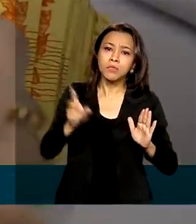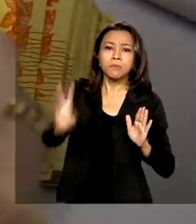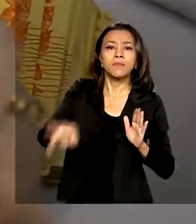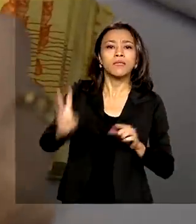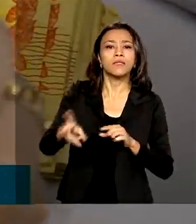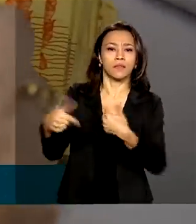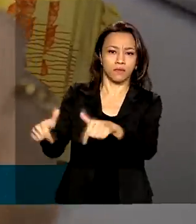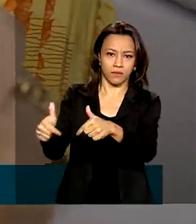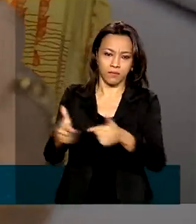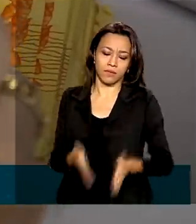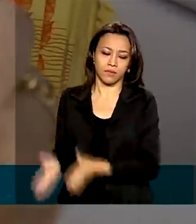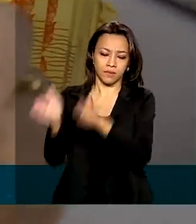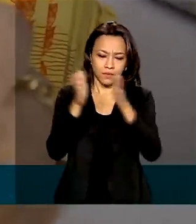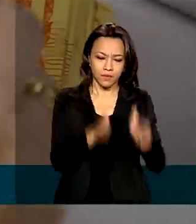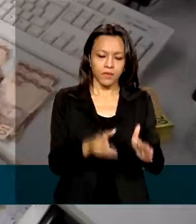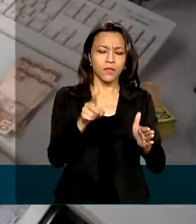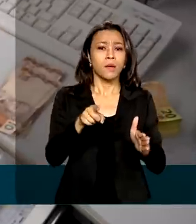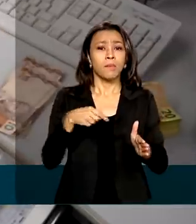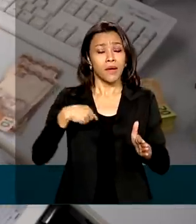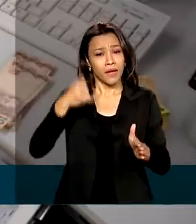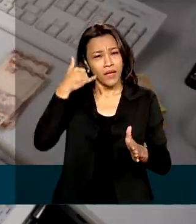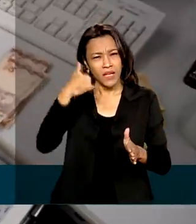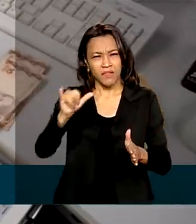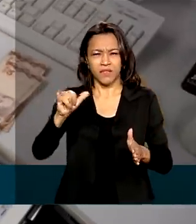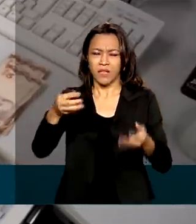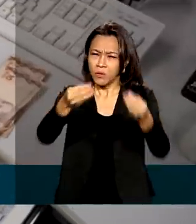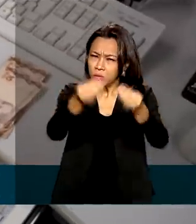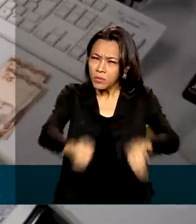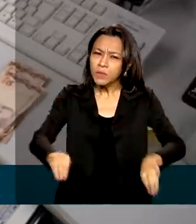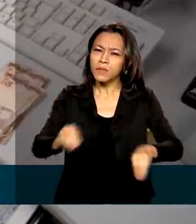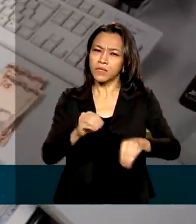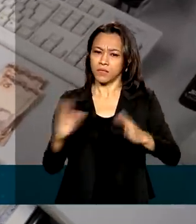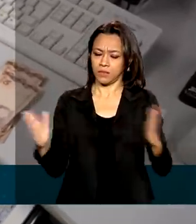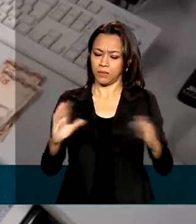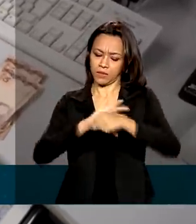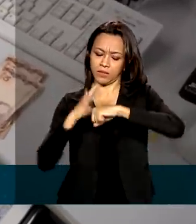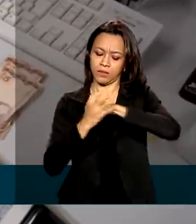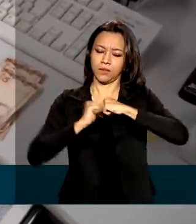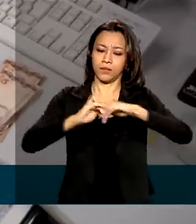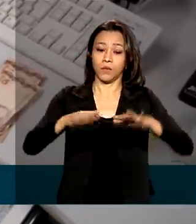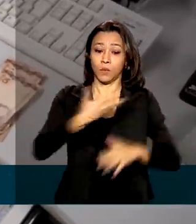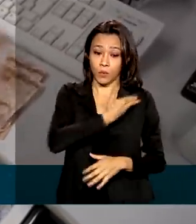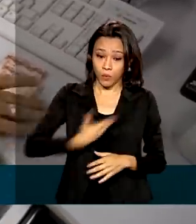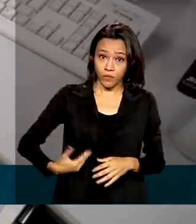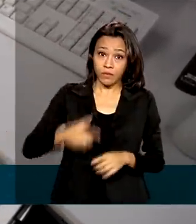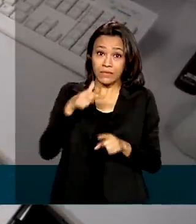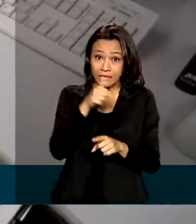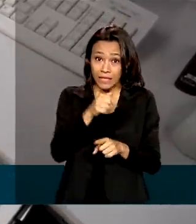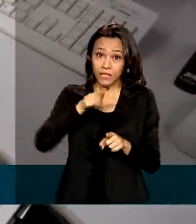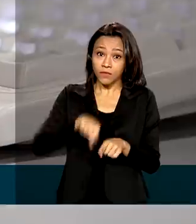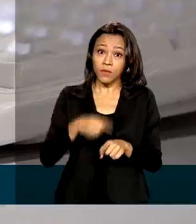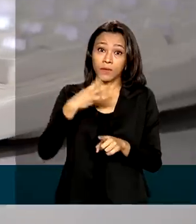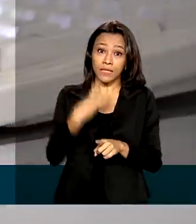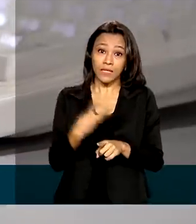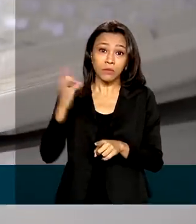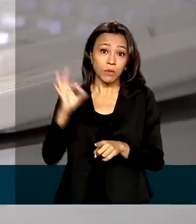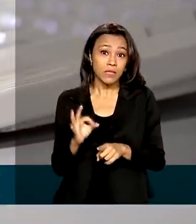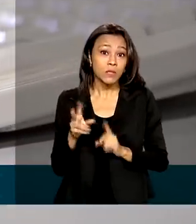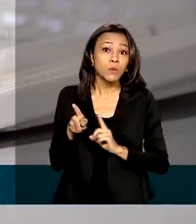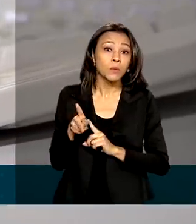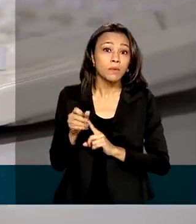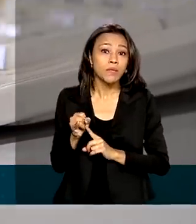empregos. Para o combate aos efeitos da pandemia, governo investiu o equivalente a 7,3% do PIB,